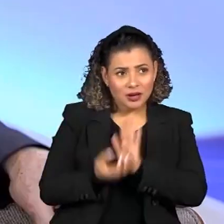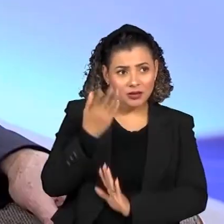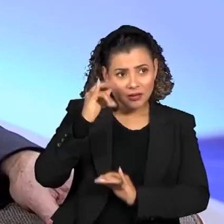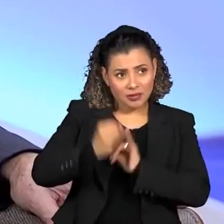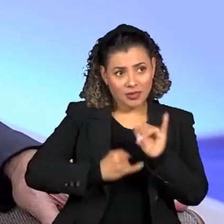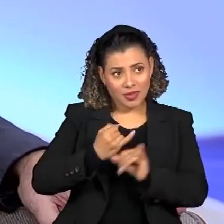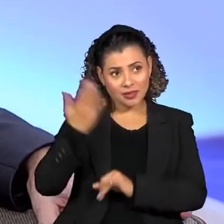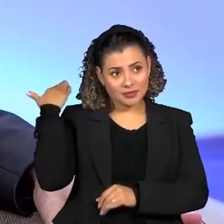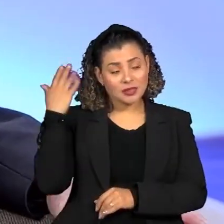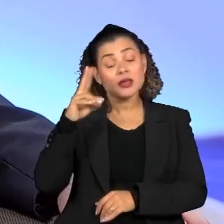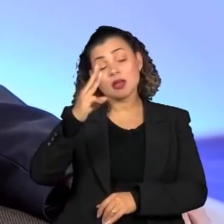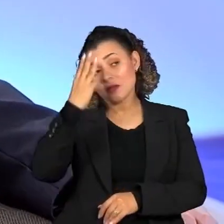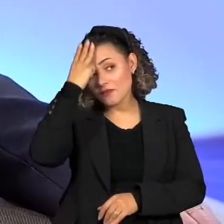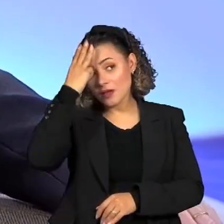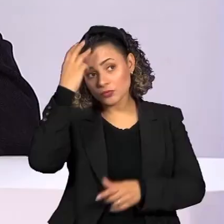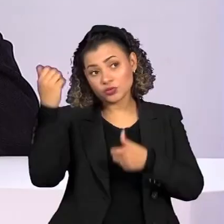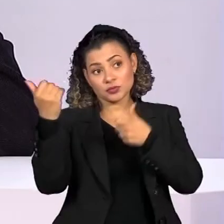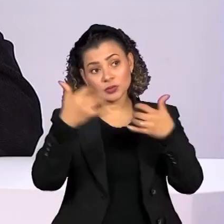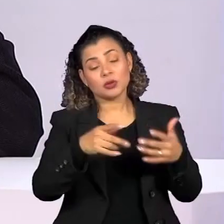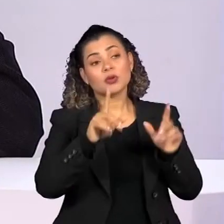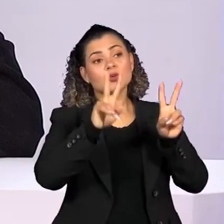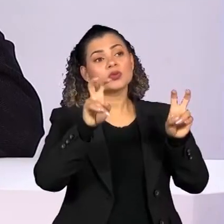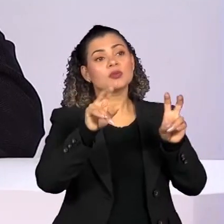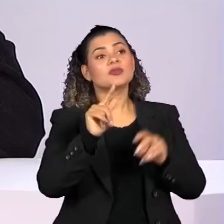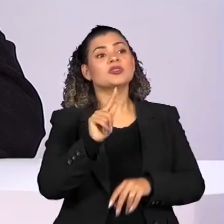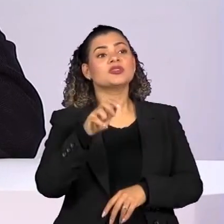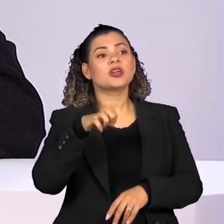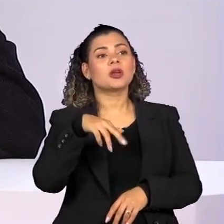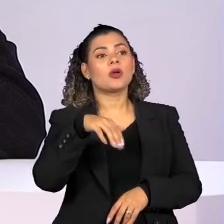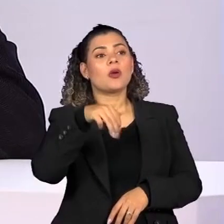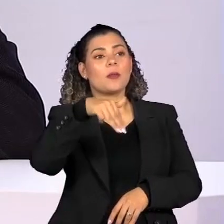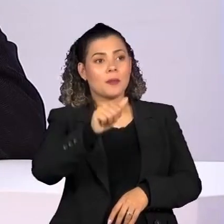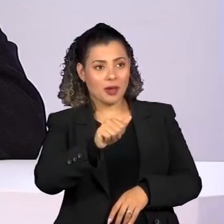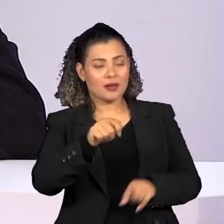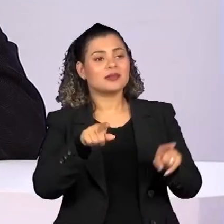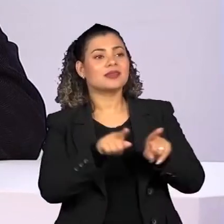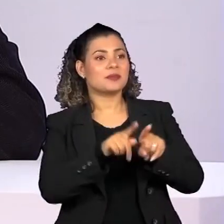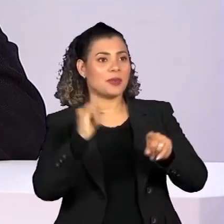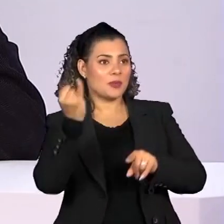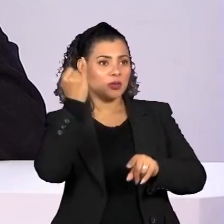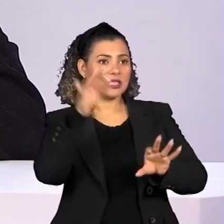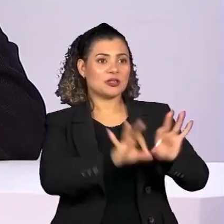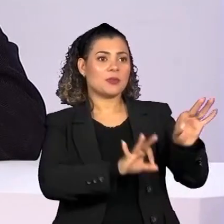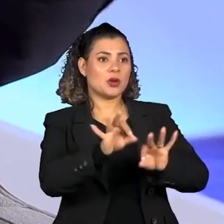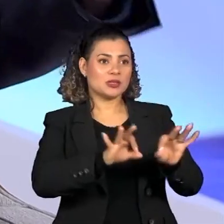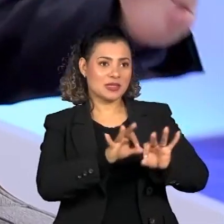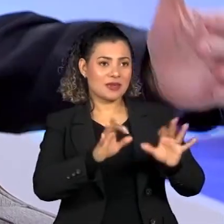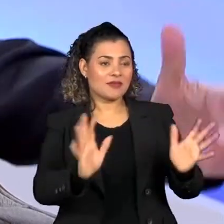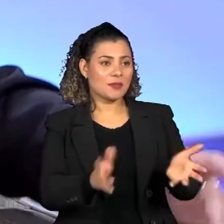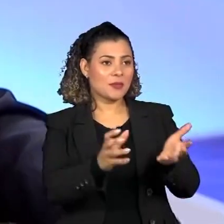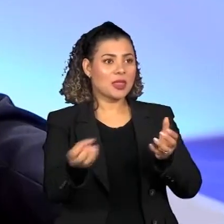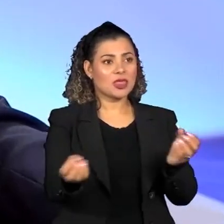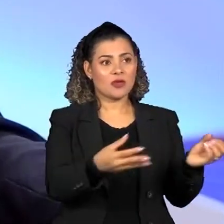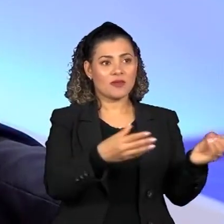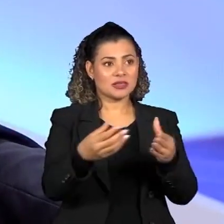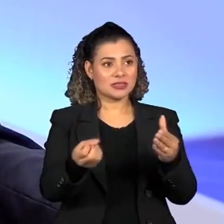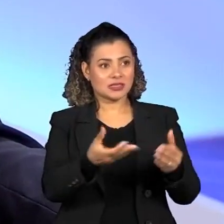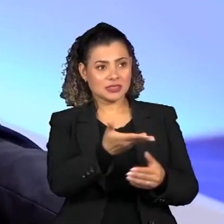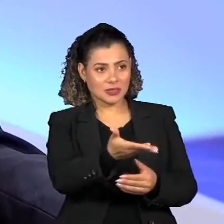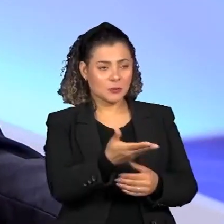Aldo falou da importância do Genoma, do projeto Genoma, na inovação da